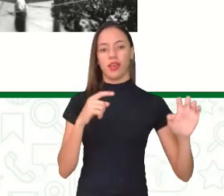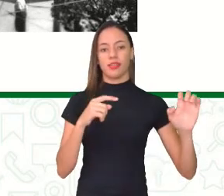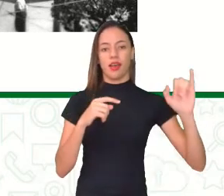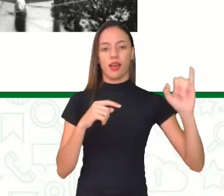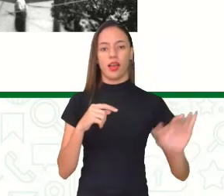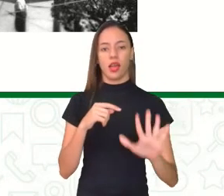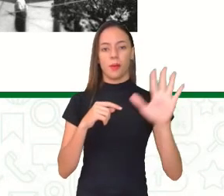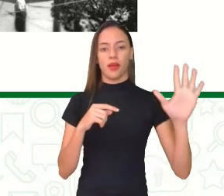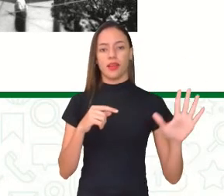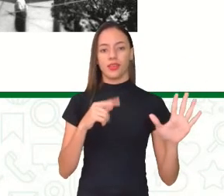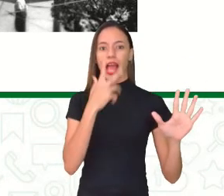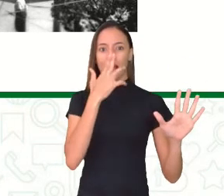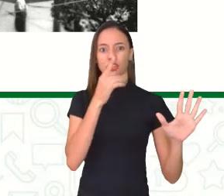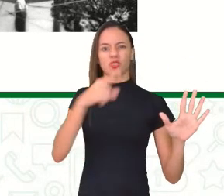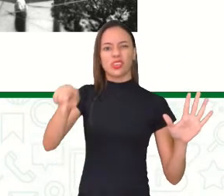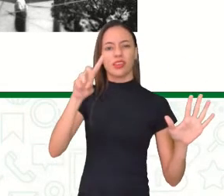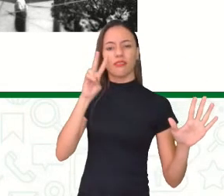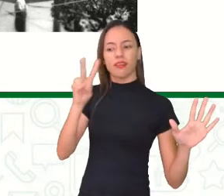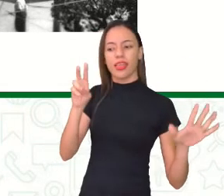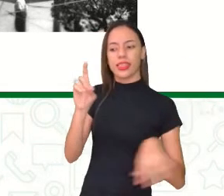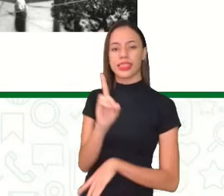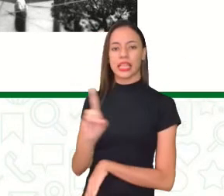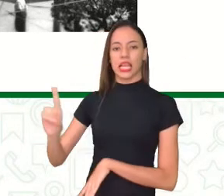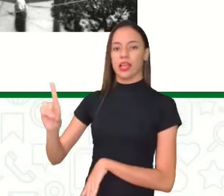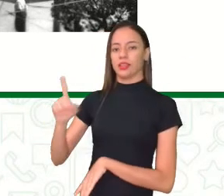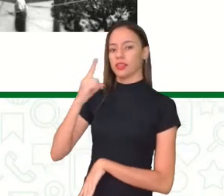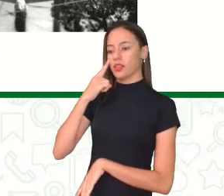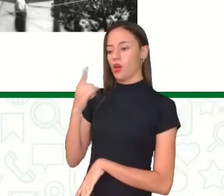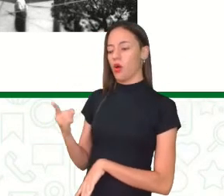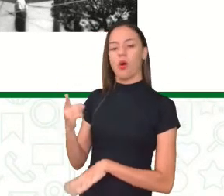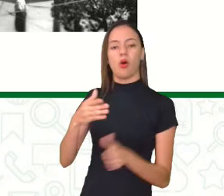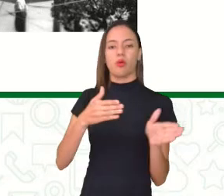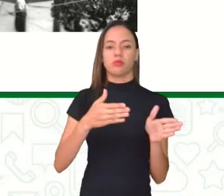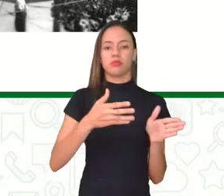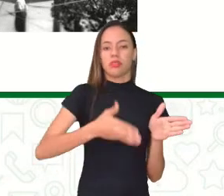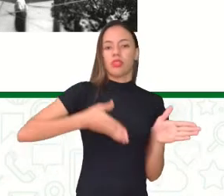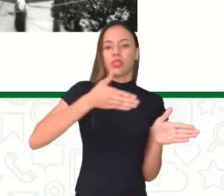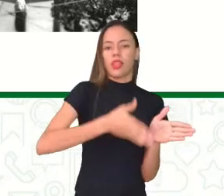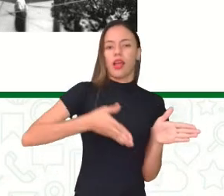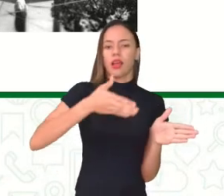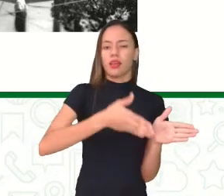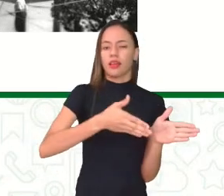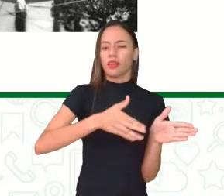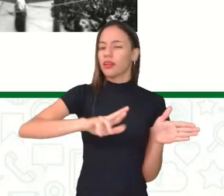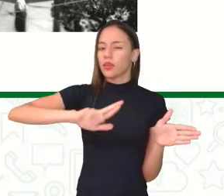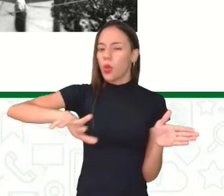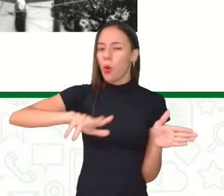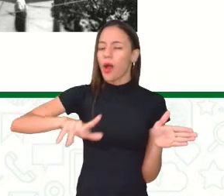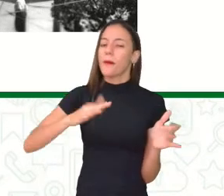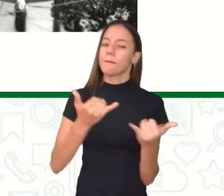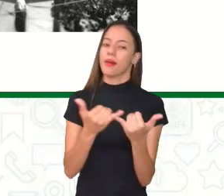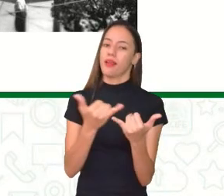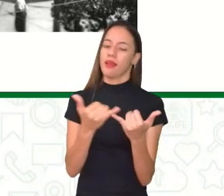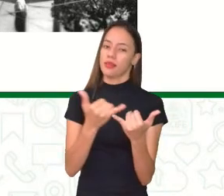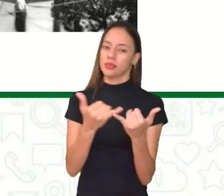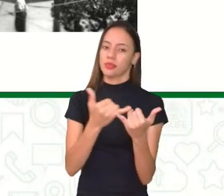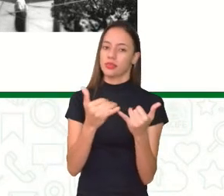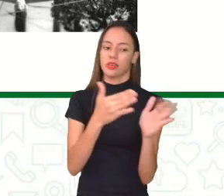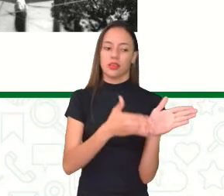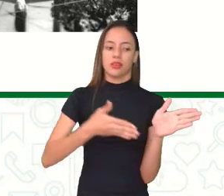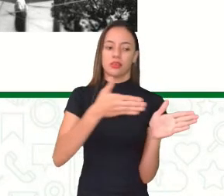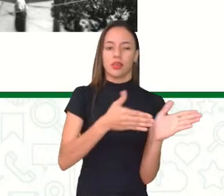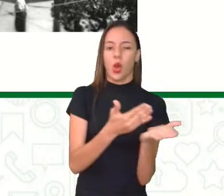deve estar à direita de vocês. Estão vendo aí um trem, né? Não é um trem. É parecido, é um protótipo. Estava